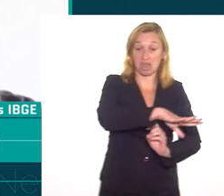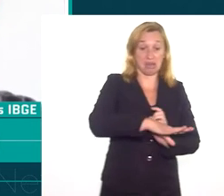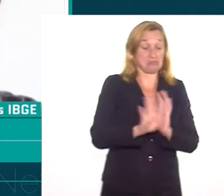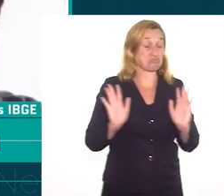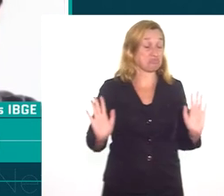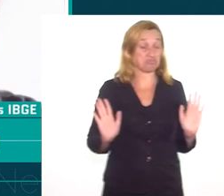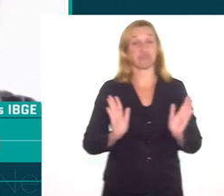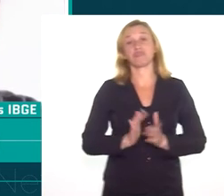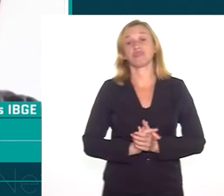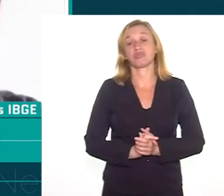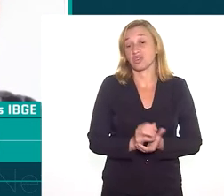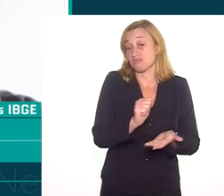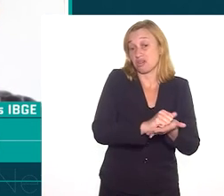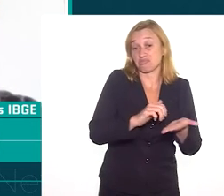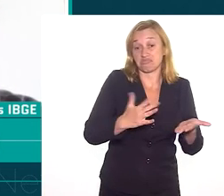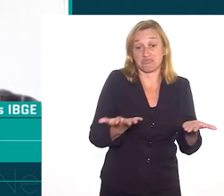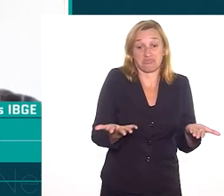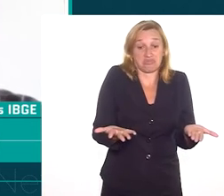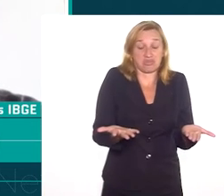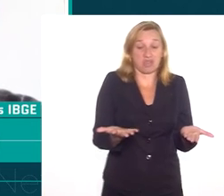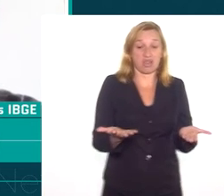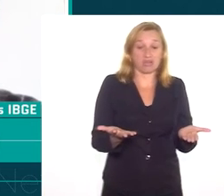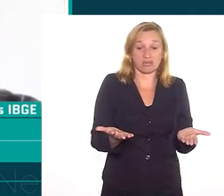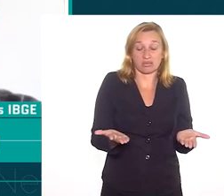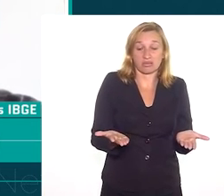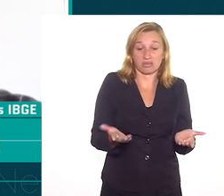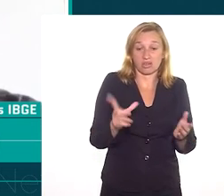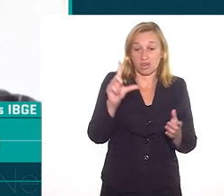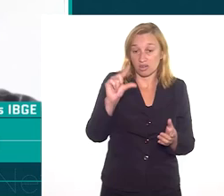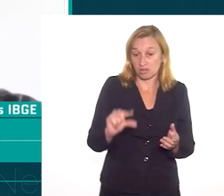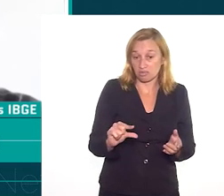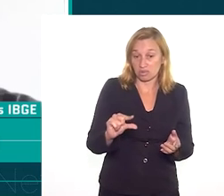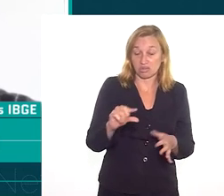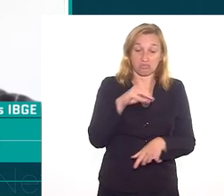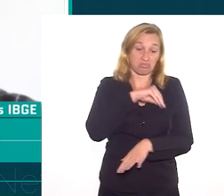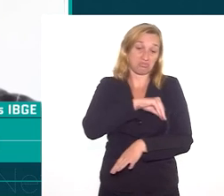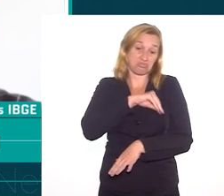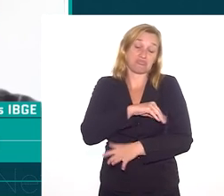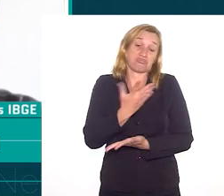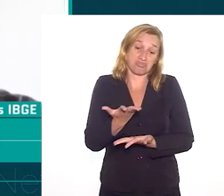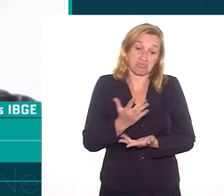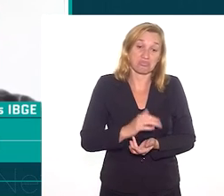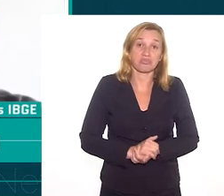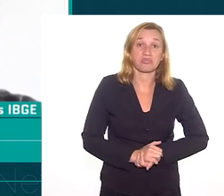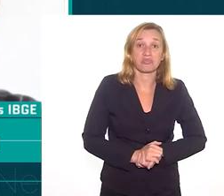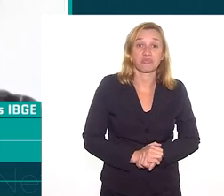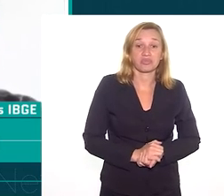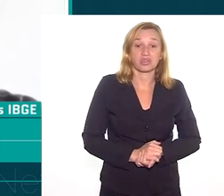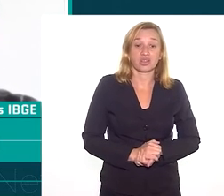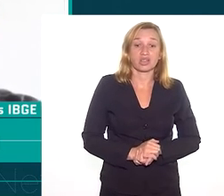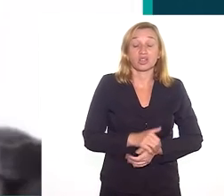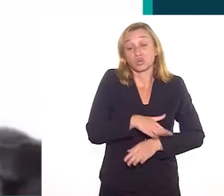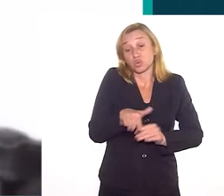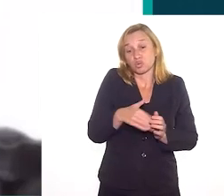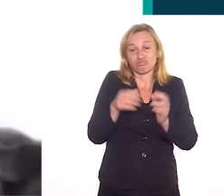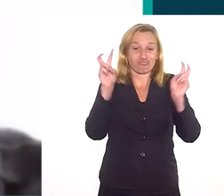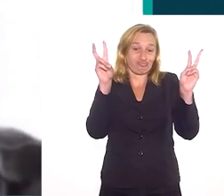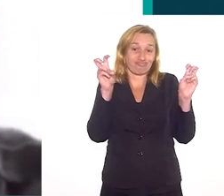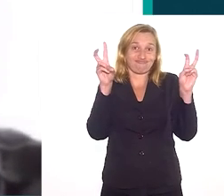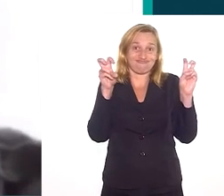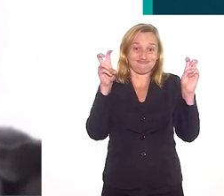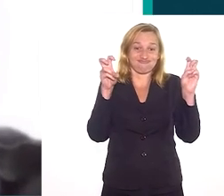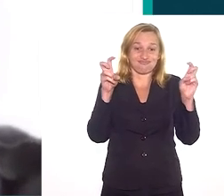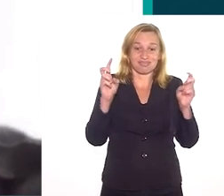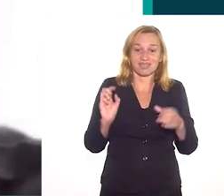direitos sociais, são atividades cujas remunerações são menores e